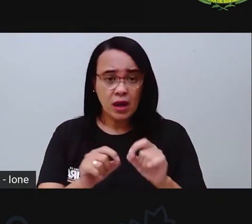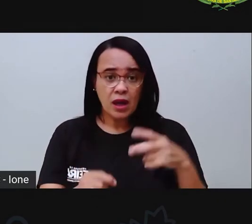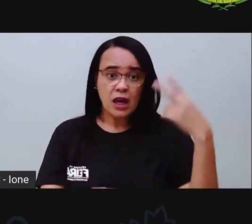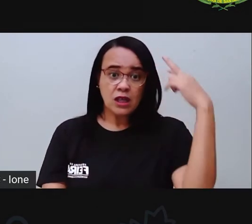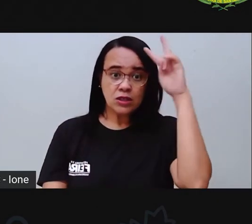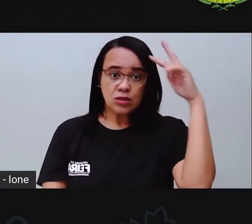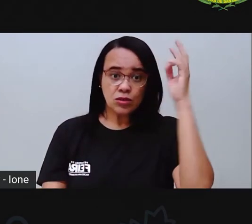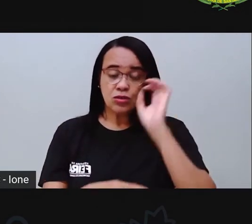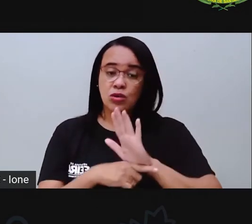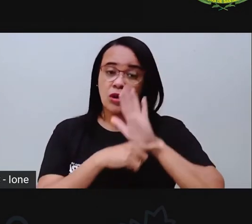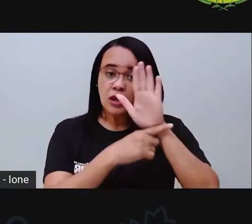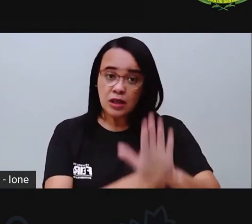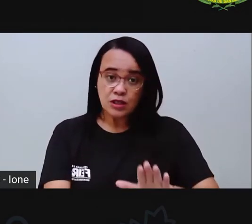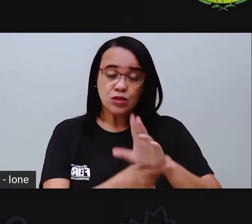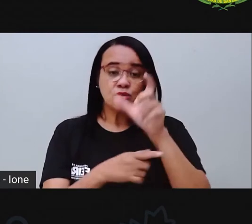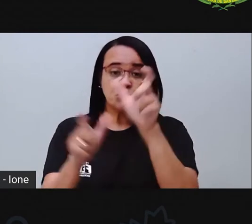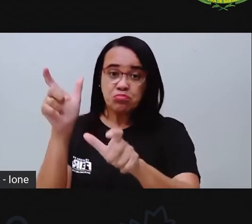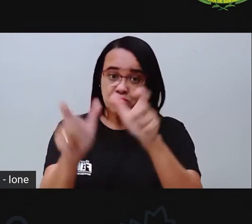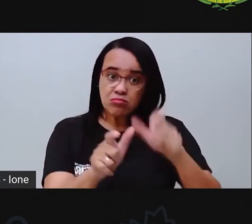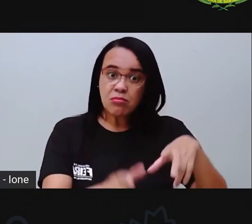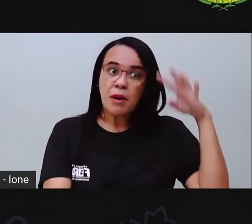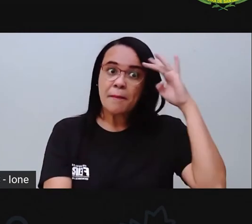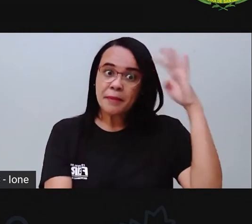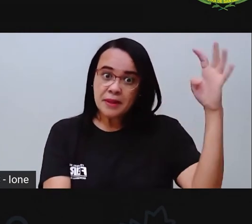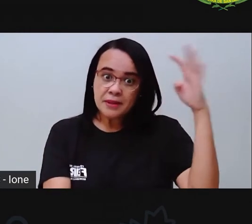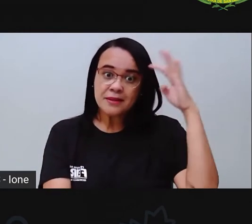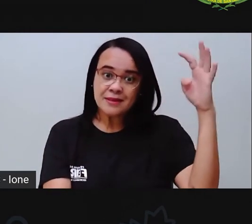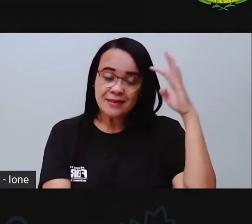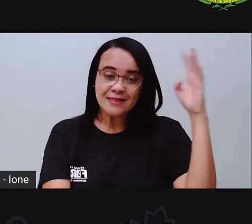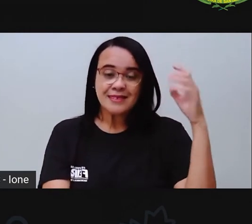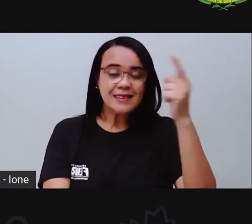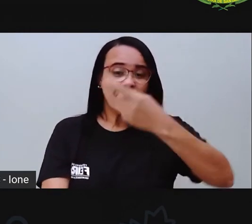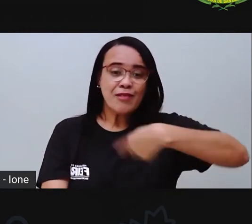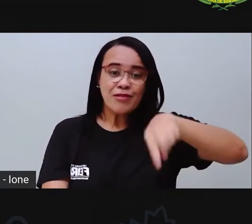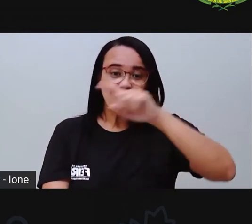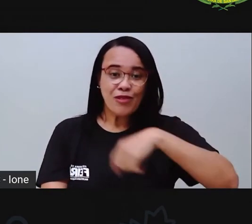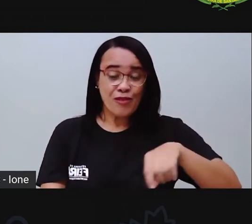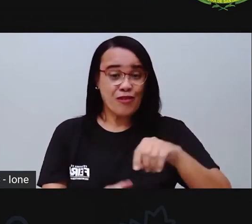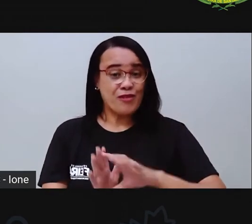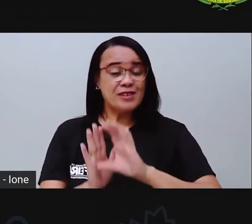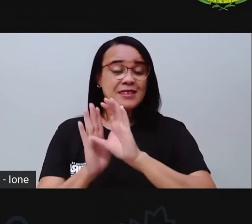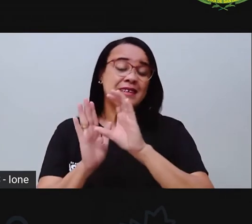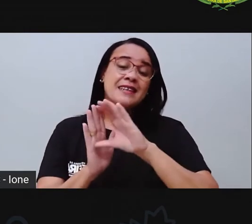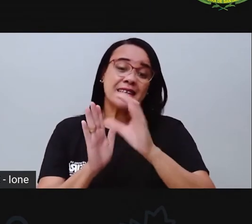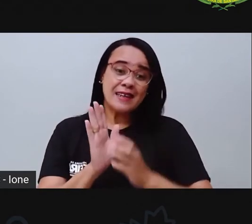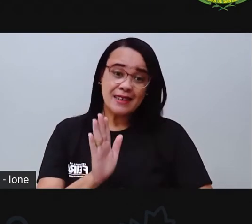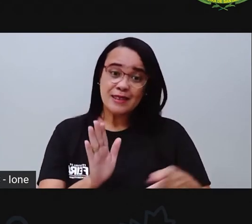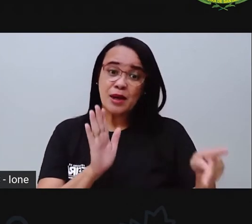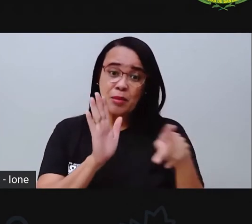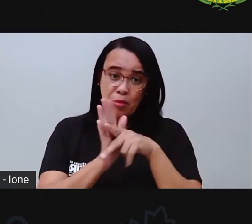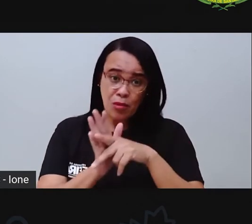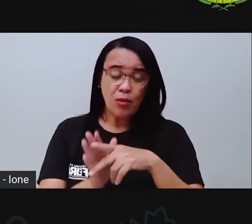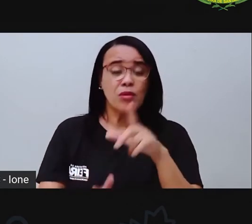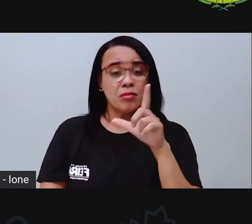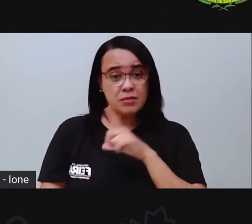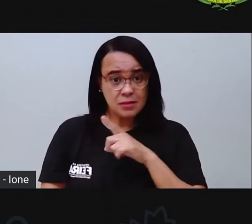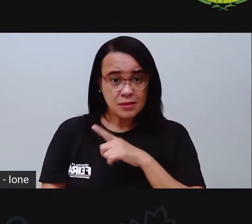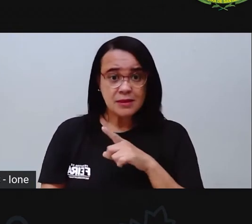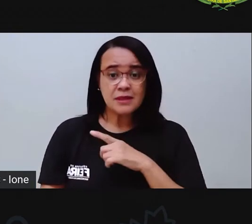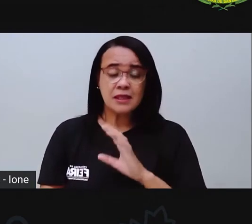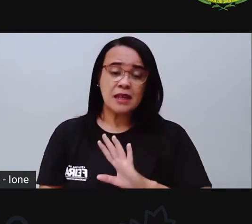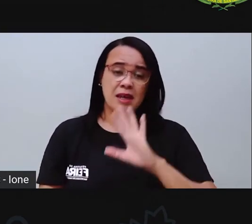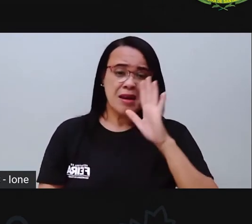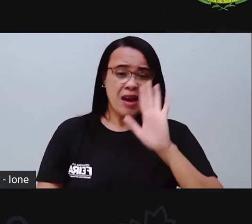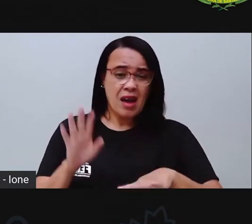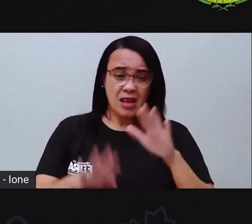refletir sobre nossas qualidades, nossas características, né? Às vezes a gente não gosta muito de uma qualidade que nós